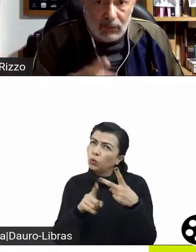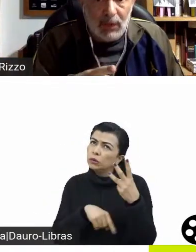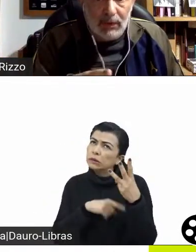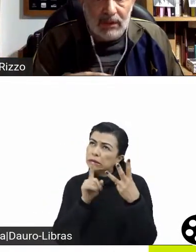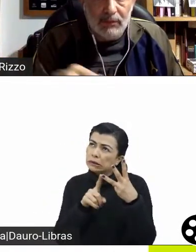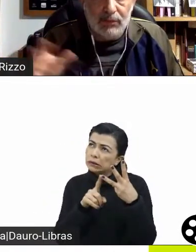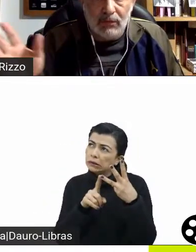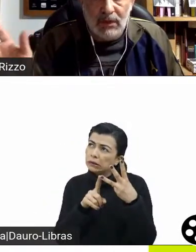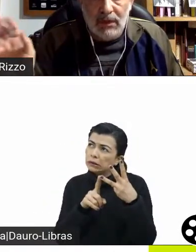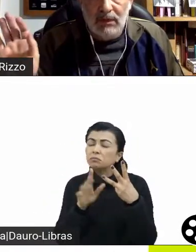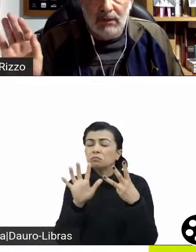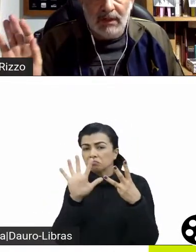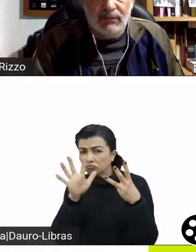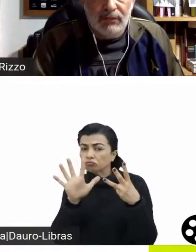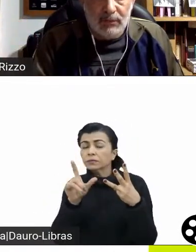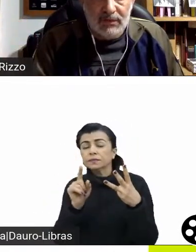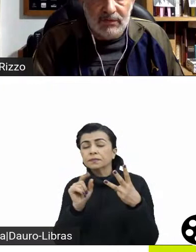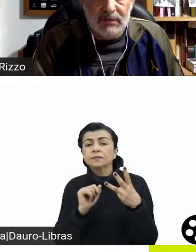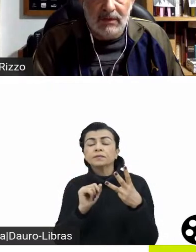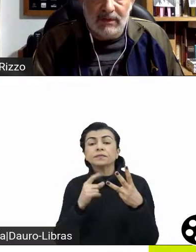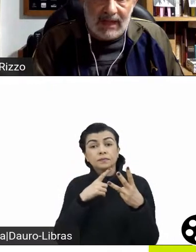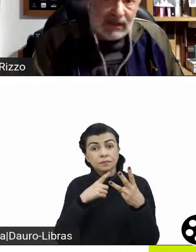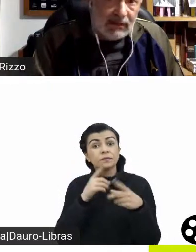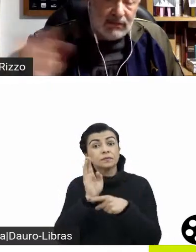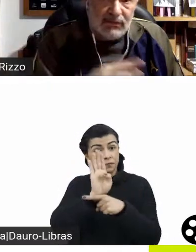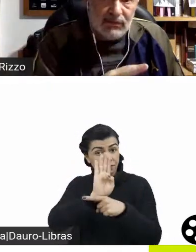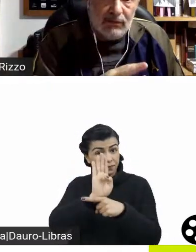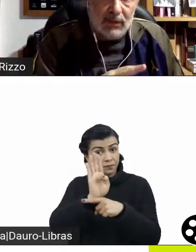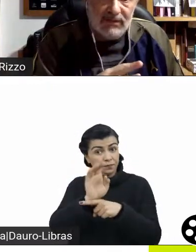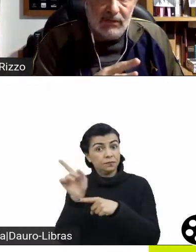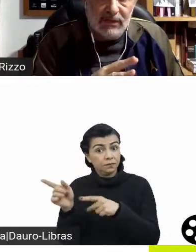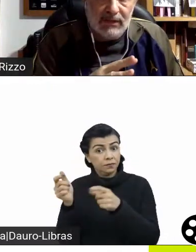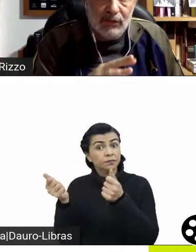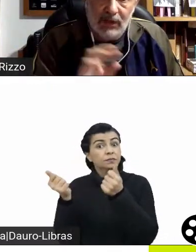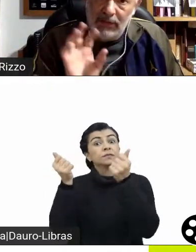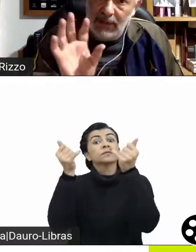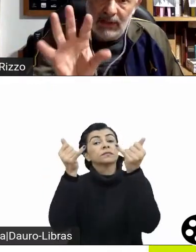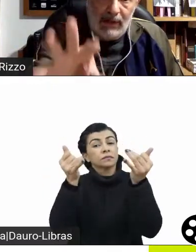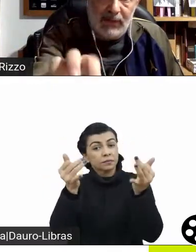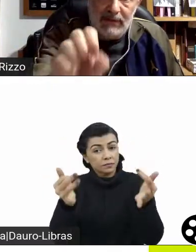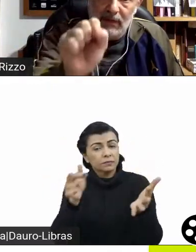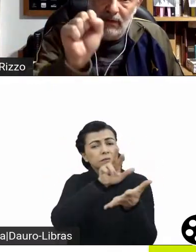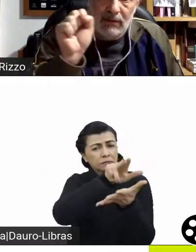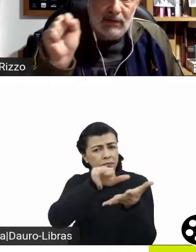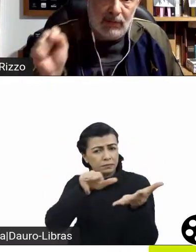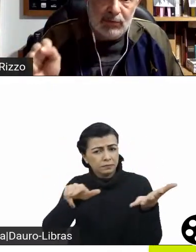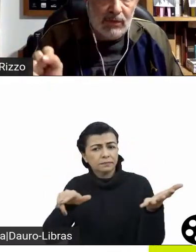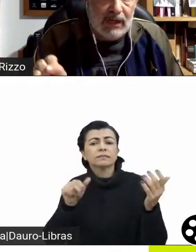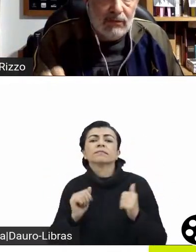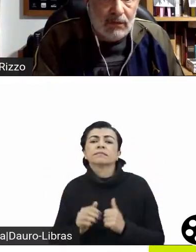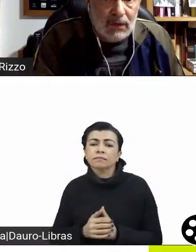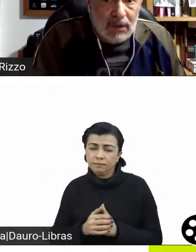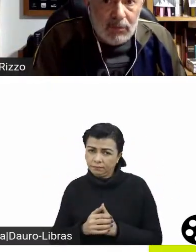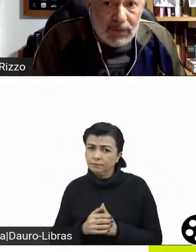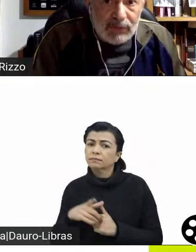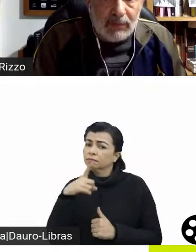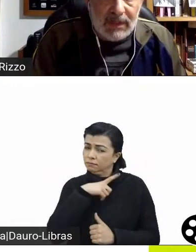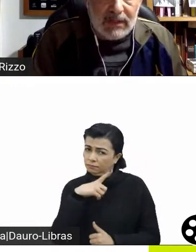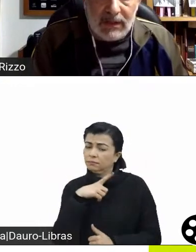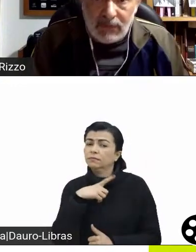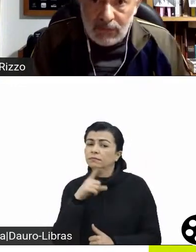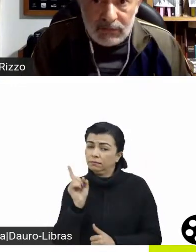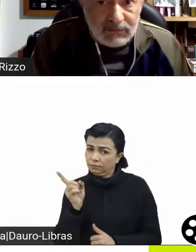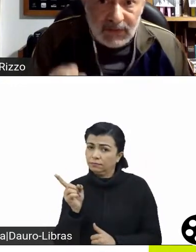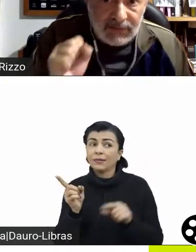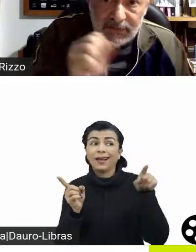Gallipoli com o Mel Gibson, filmes que têm circulação internacional e ele é capturado pelos